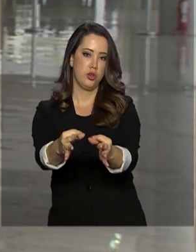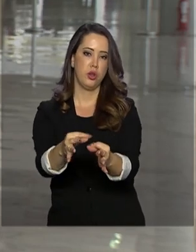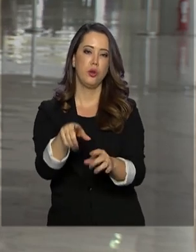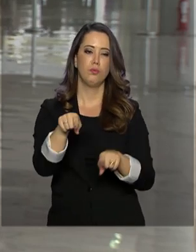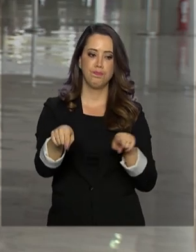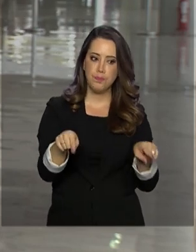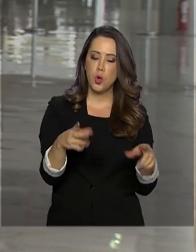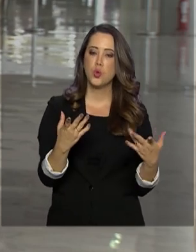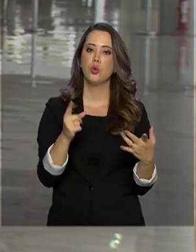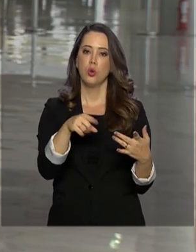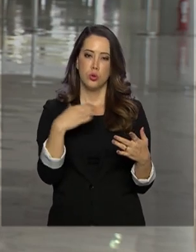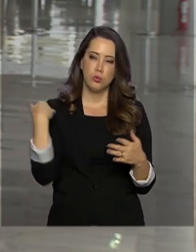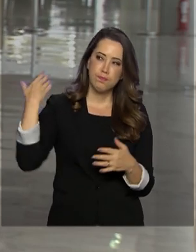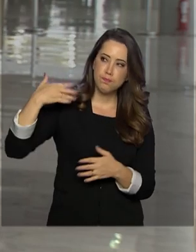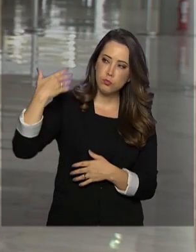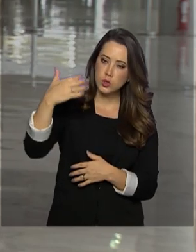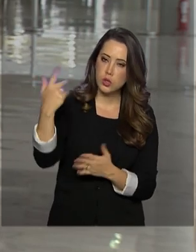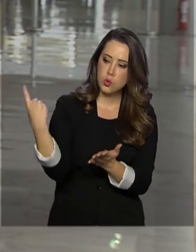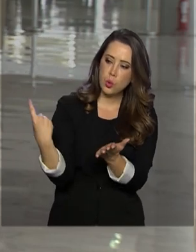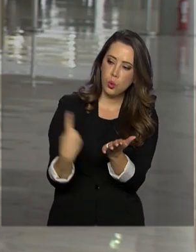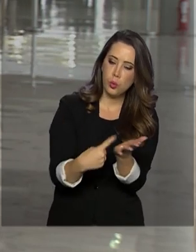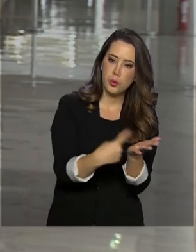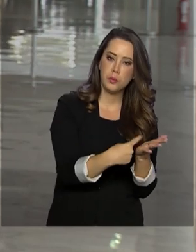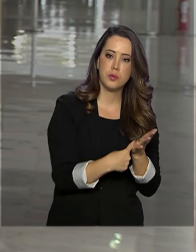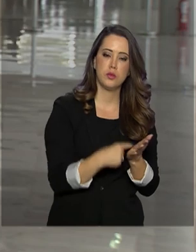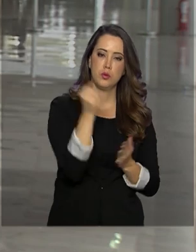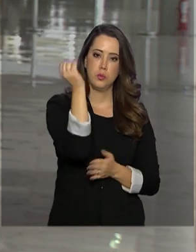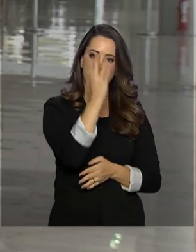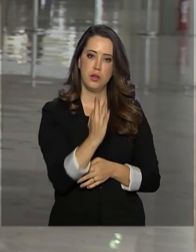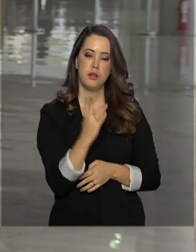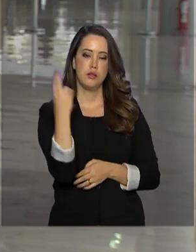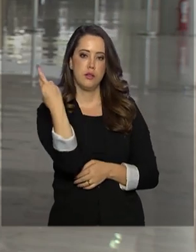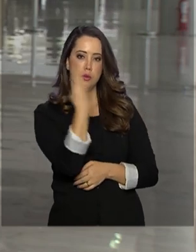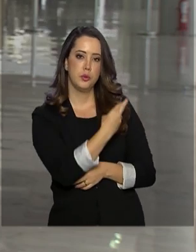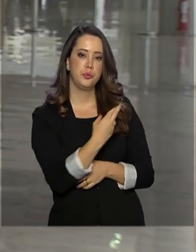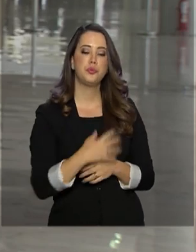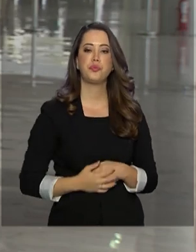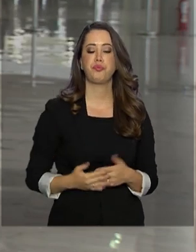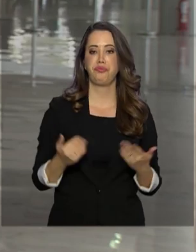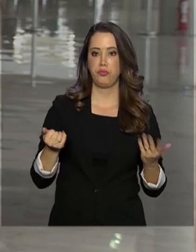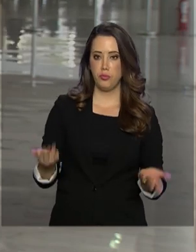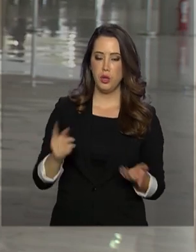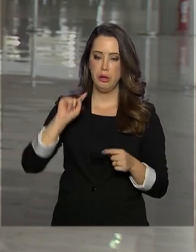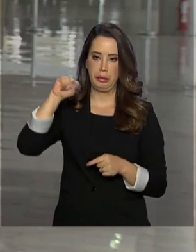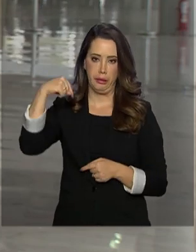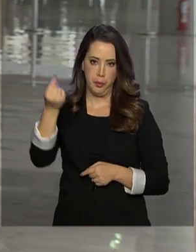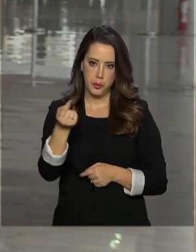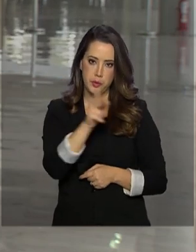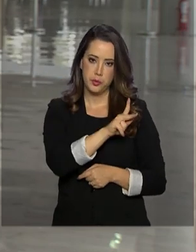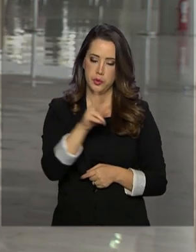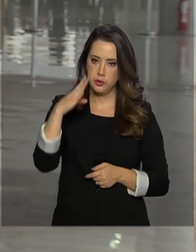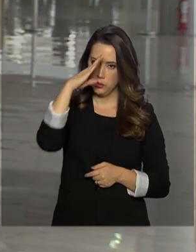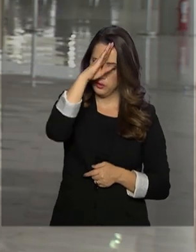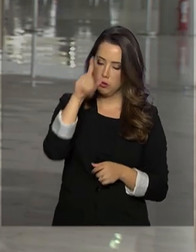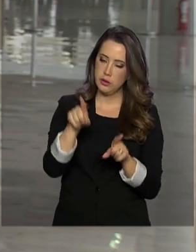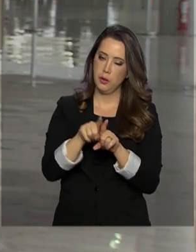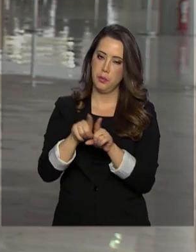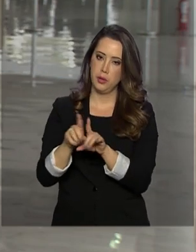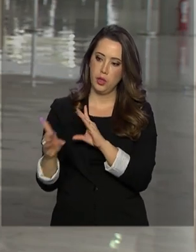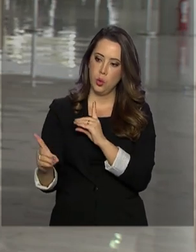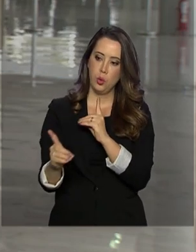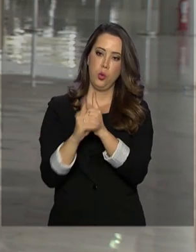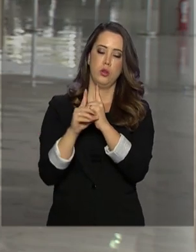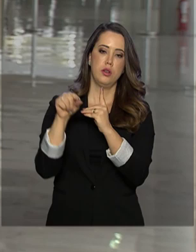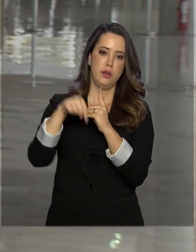áreas que já têm o histórico de cooperação entre os países. Em seguida, o presidente Jair Bolsonaro também vai